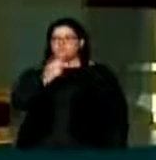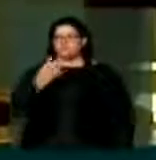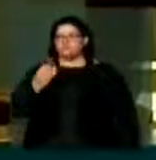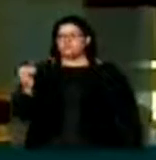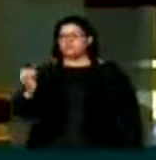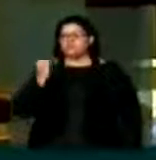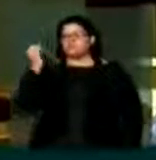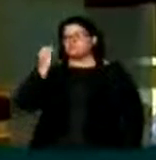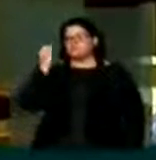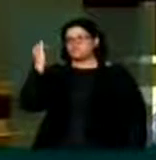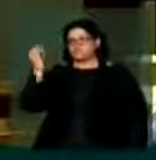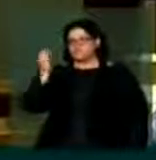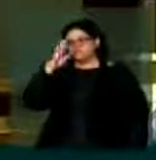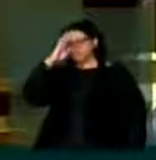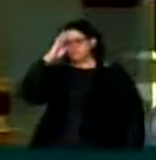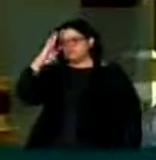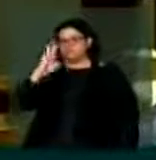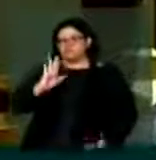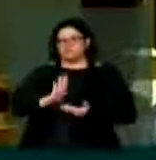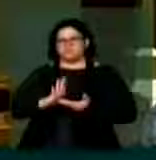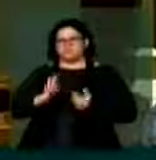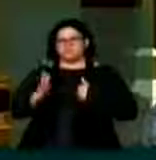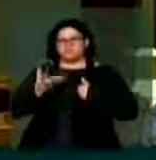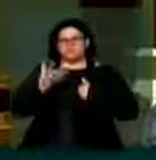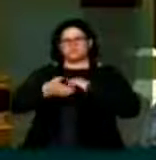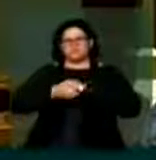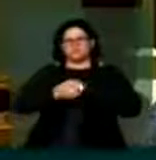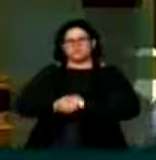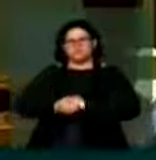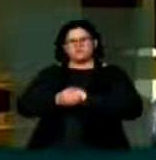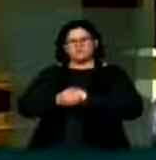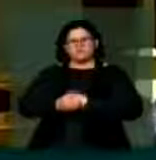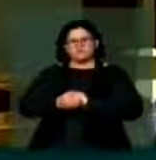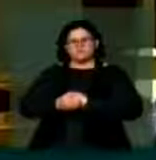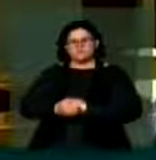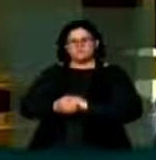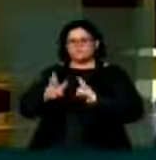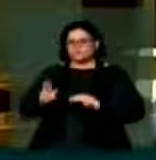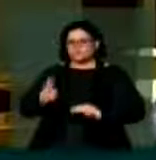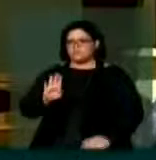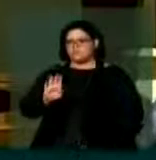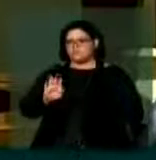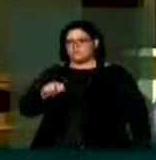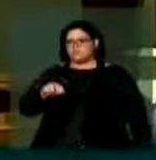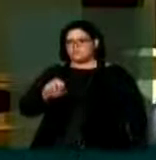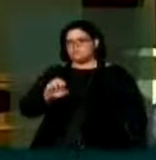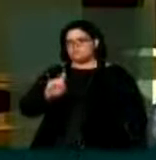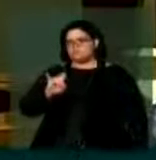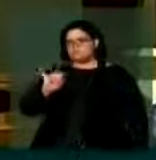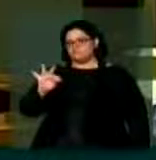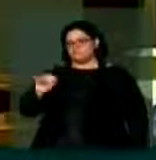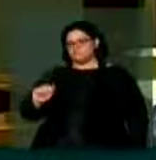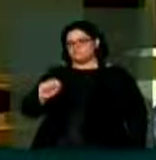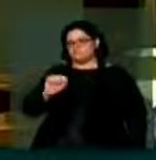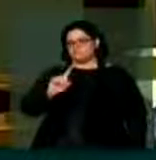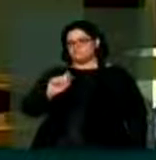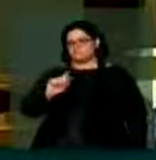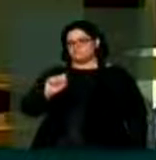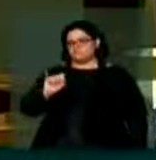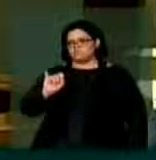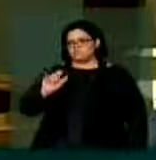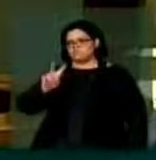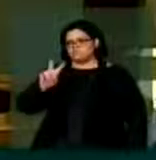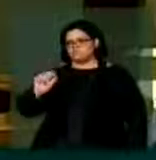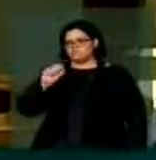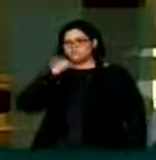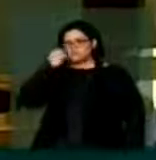casa, eu quero cumprimentá-las em nome da Benedita da Silva, que foi constituinte, foi senadora, parabéns pelo